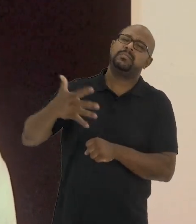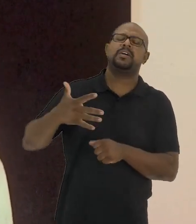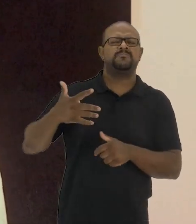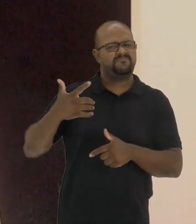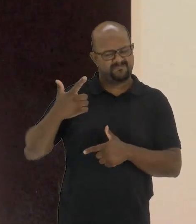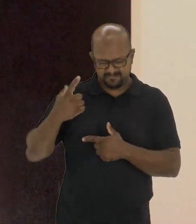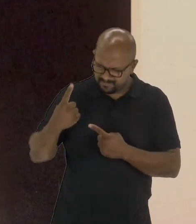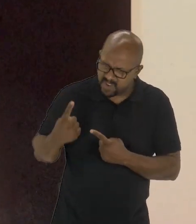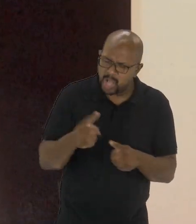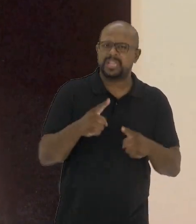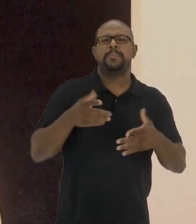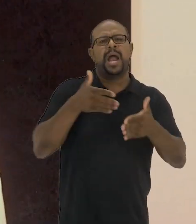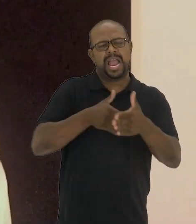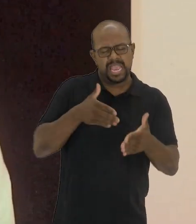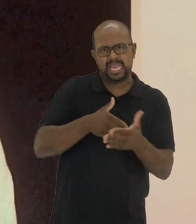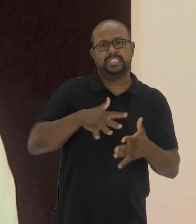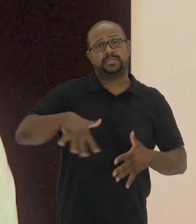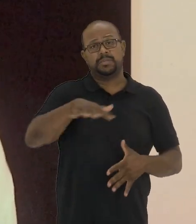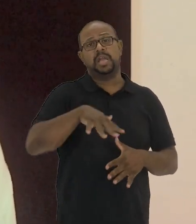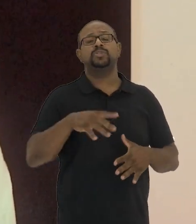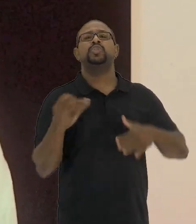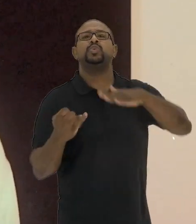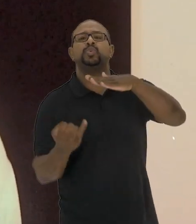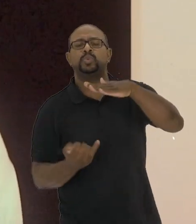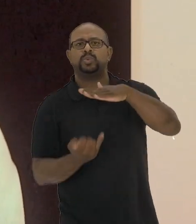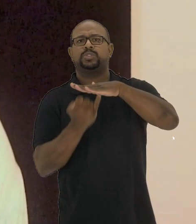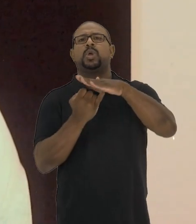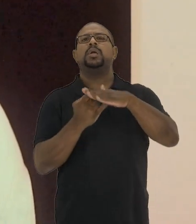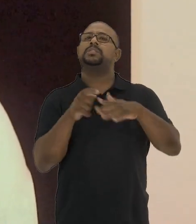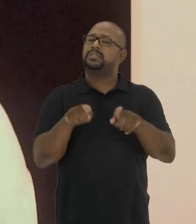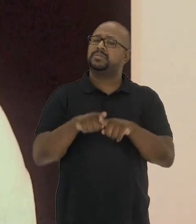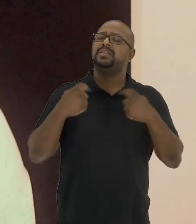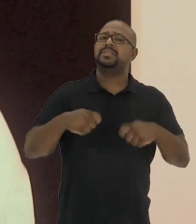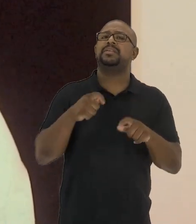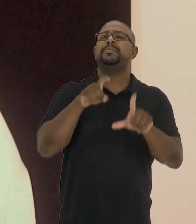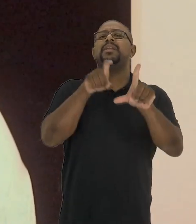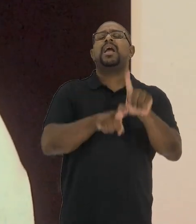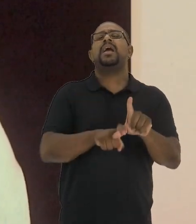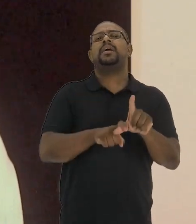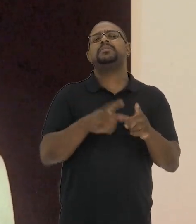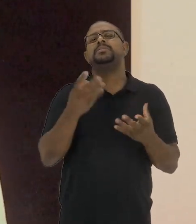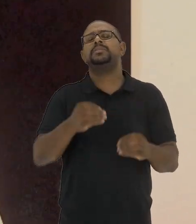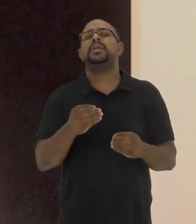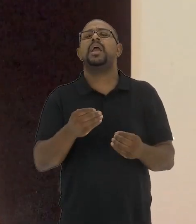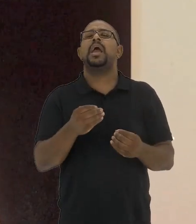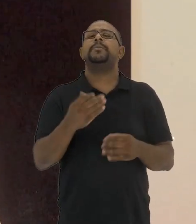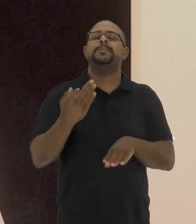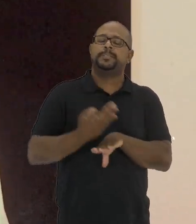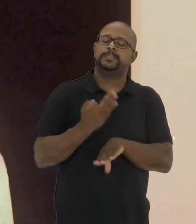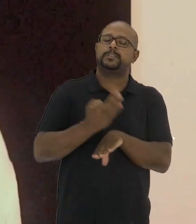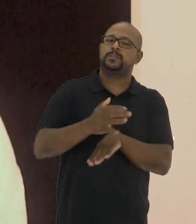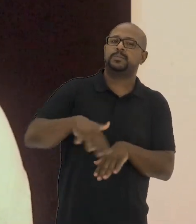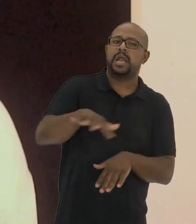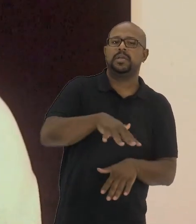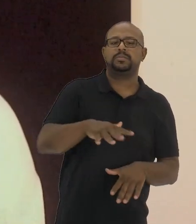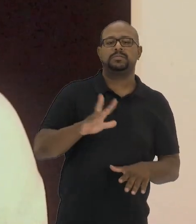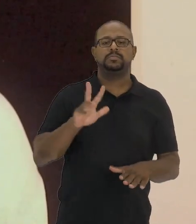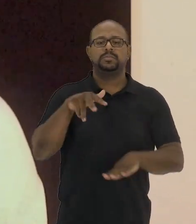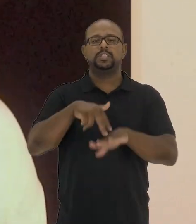anos tivemos que romper barreiras, espaços institucionais e depender muitas vezes de uma certa tolerância no espaço,